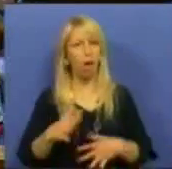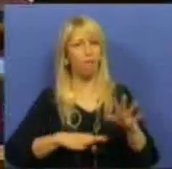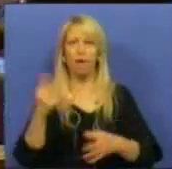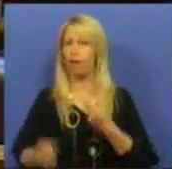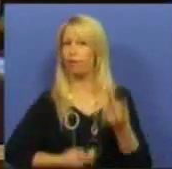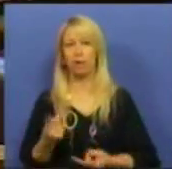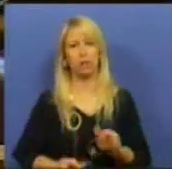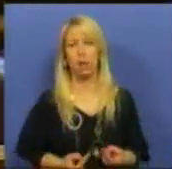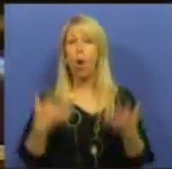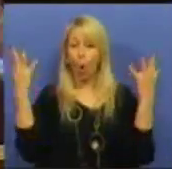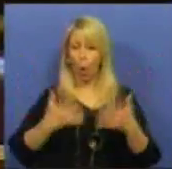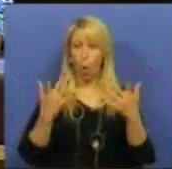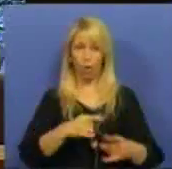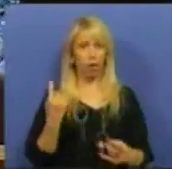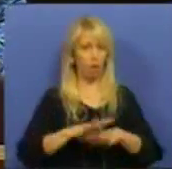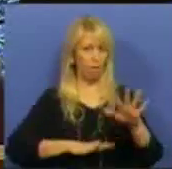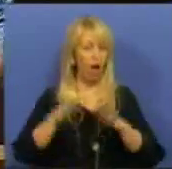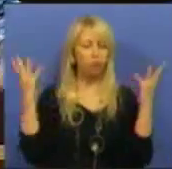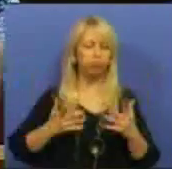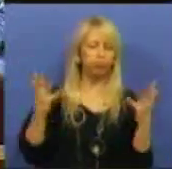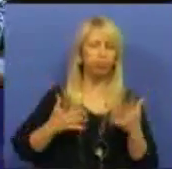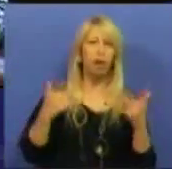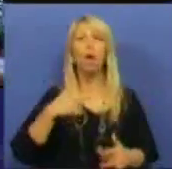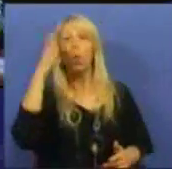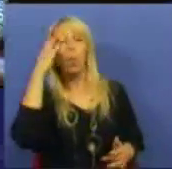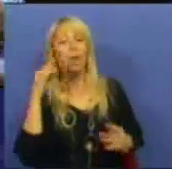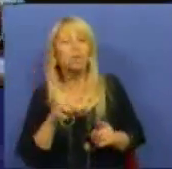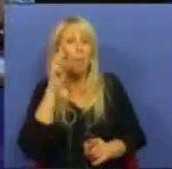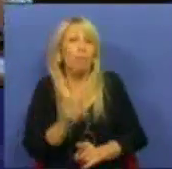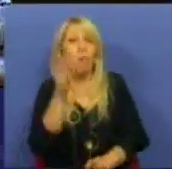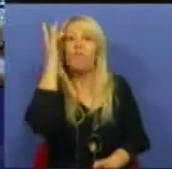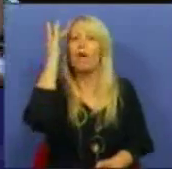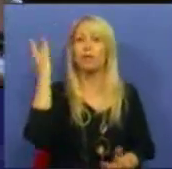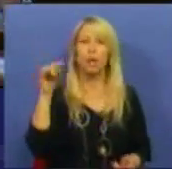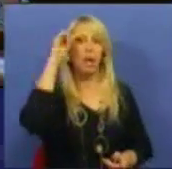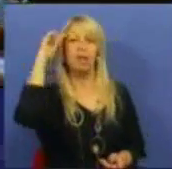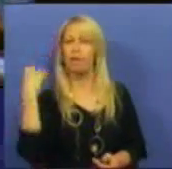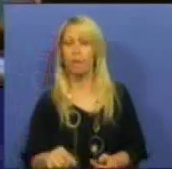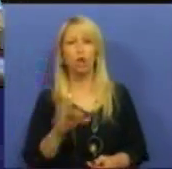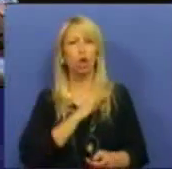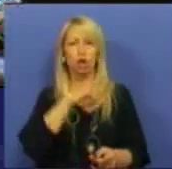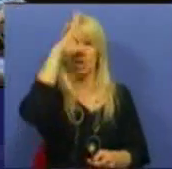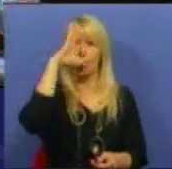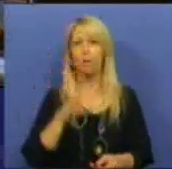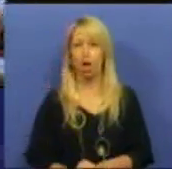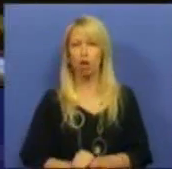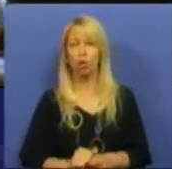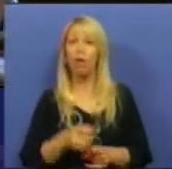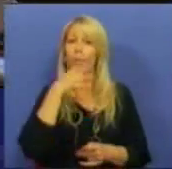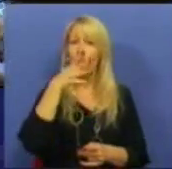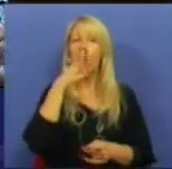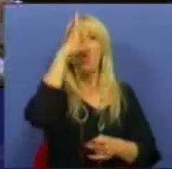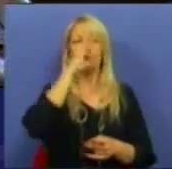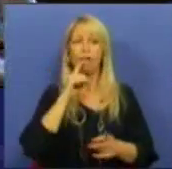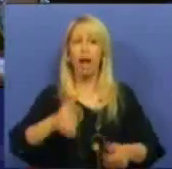As contas que fazemos e aquilo que nós entendemos e vemos facilmente é que é difícil ao Senhor Ministro sustentar que o Estado vai